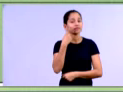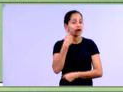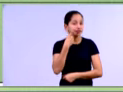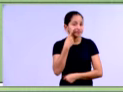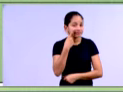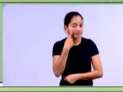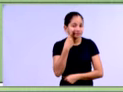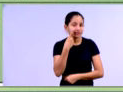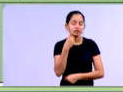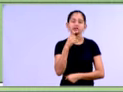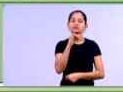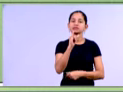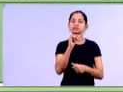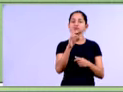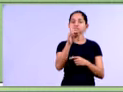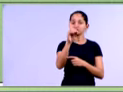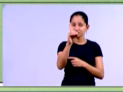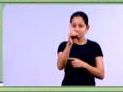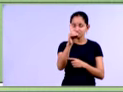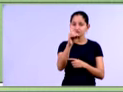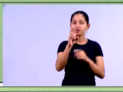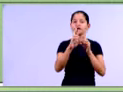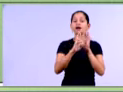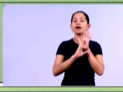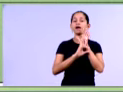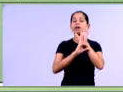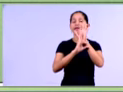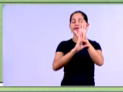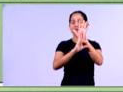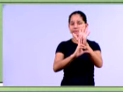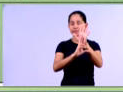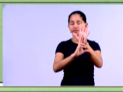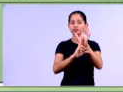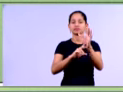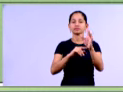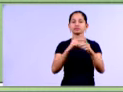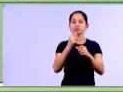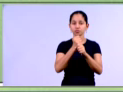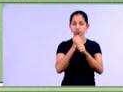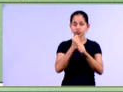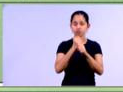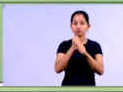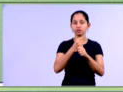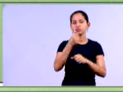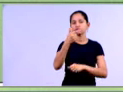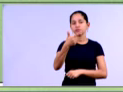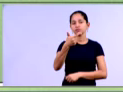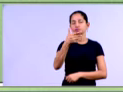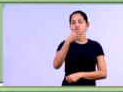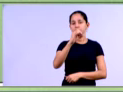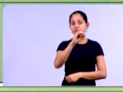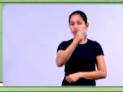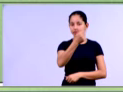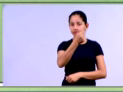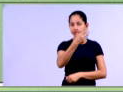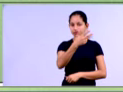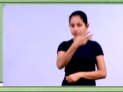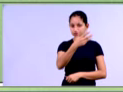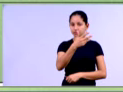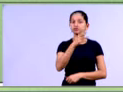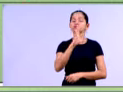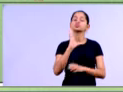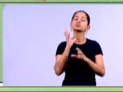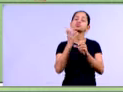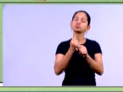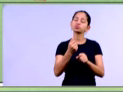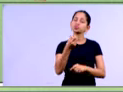as disponibilidades representam, em 2013, 6%, tá, do total do